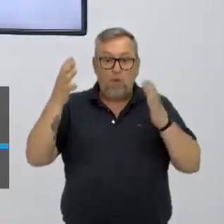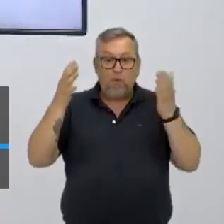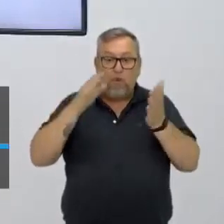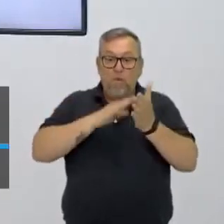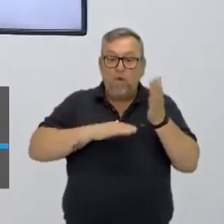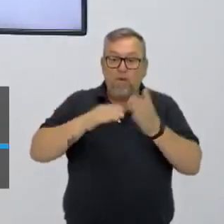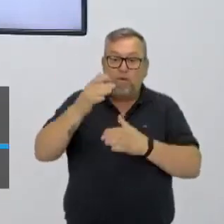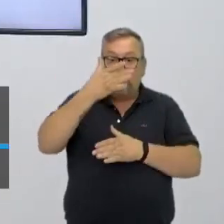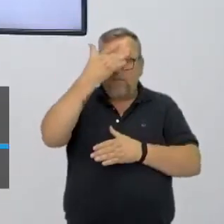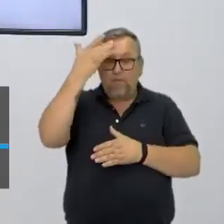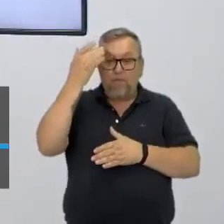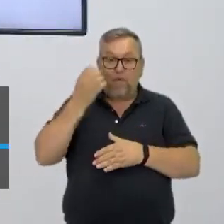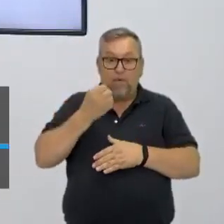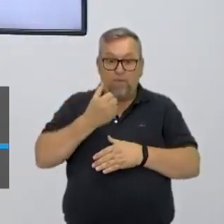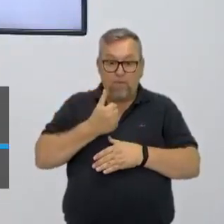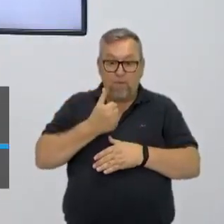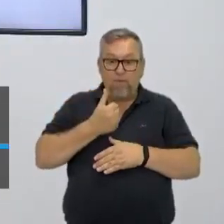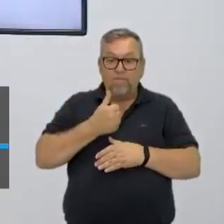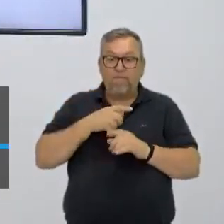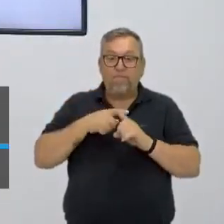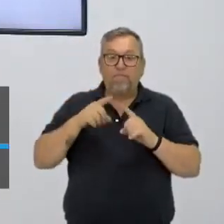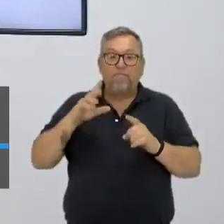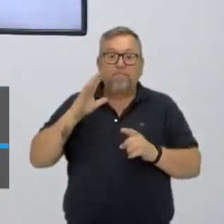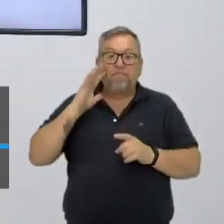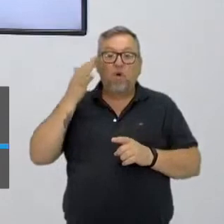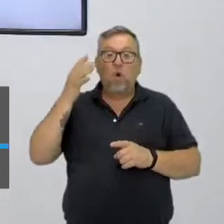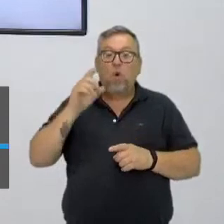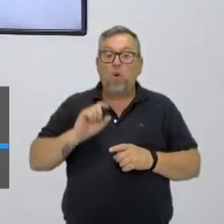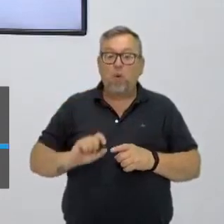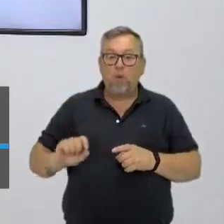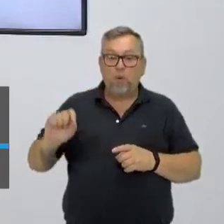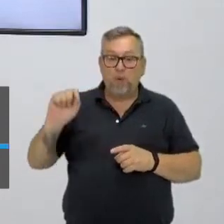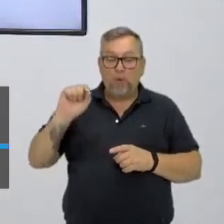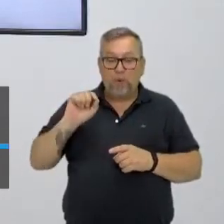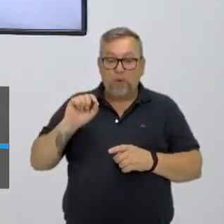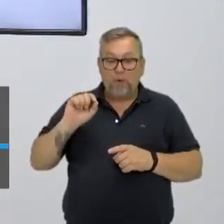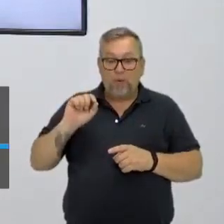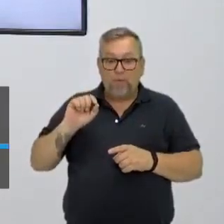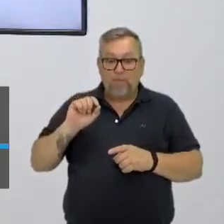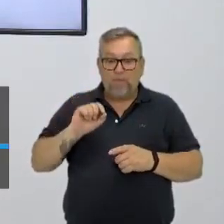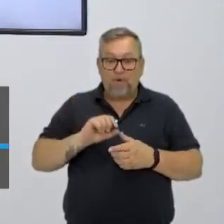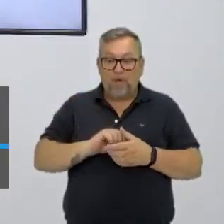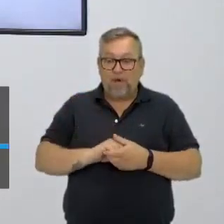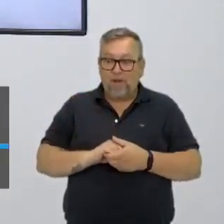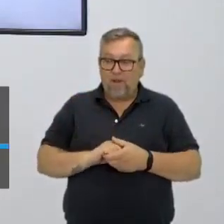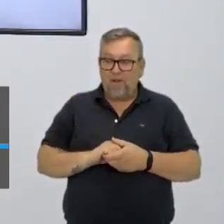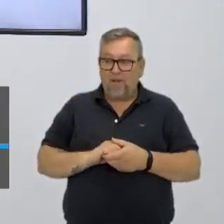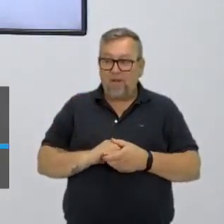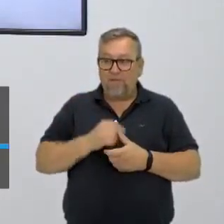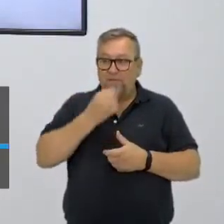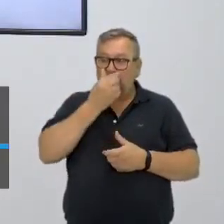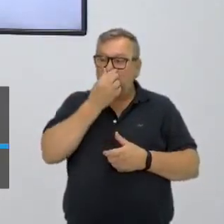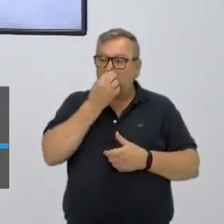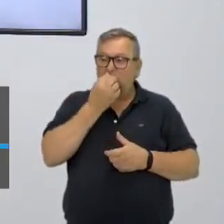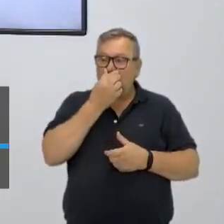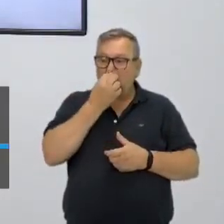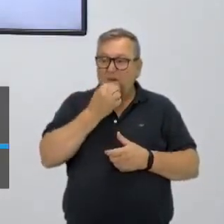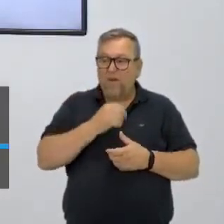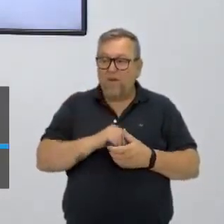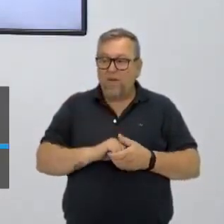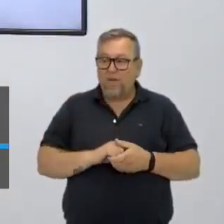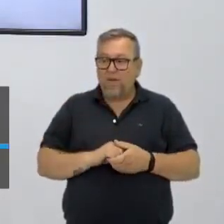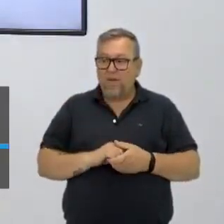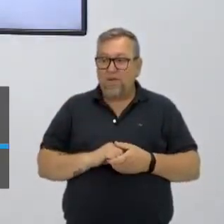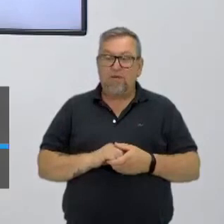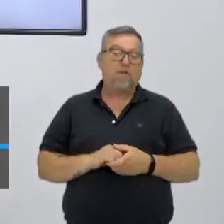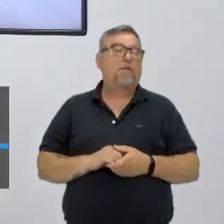isso é bom. Então, que, vamos ver se está no próximo quadro, a